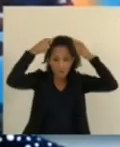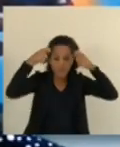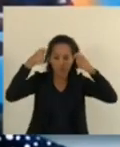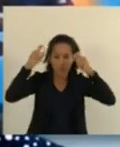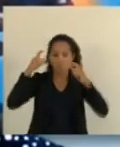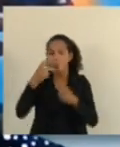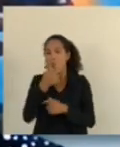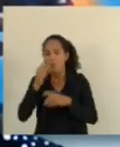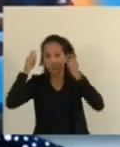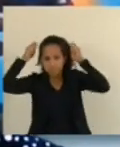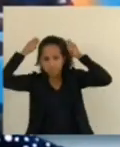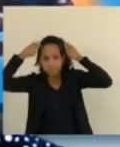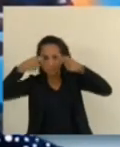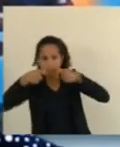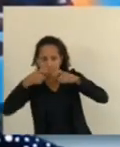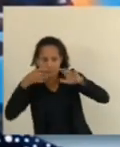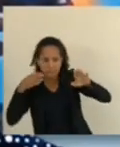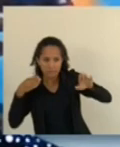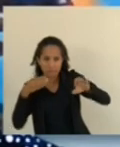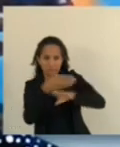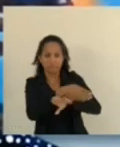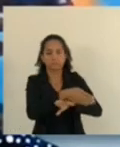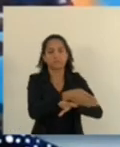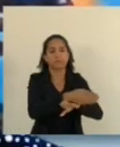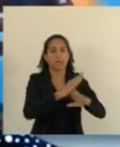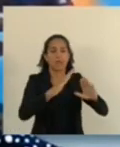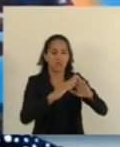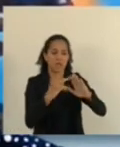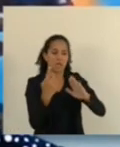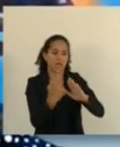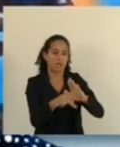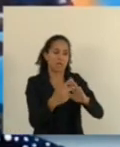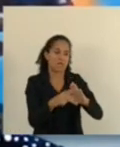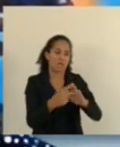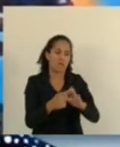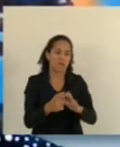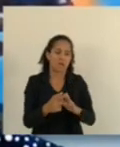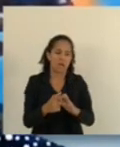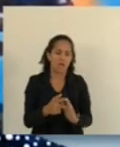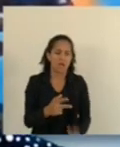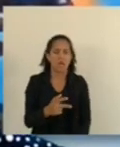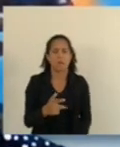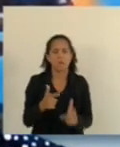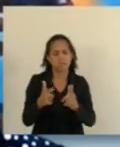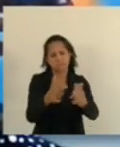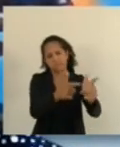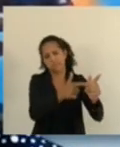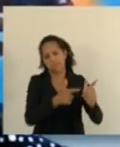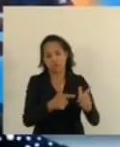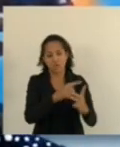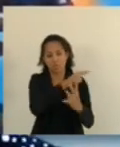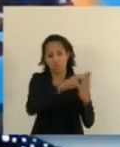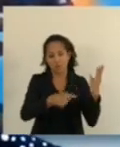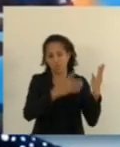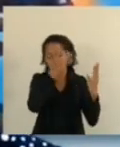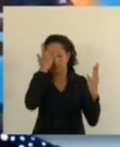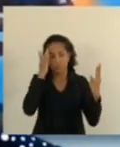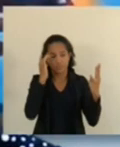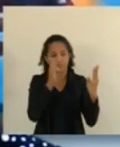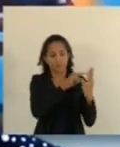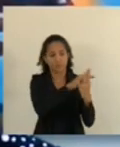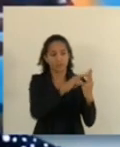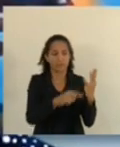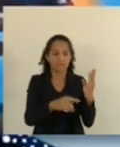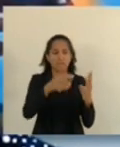e entraram, adentraram na residência, fizeram vários disparos de fogo e tinham quatro pessoas que